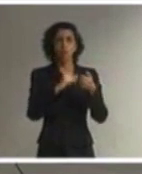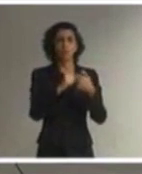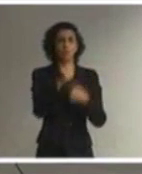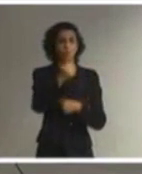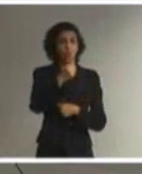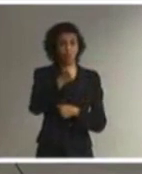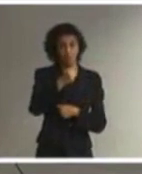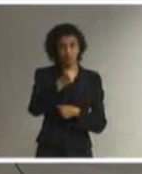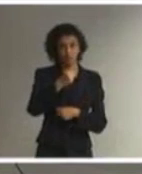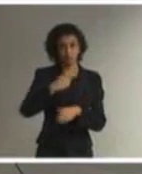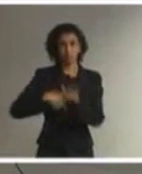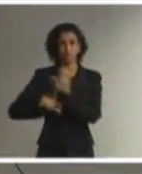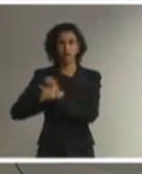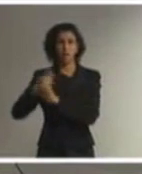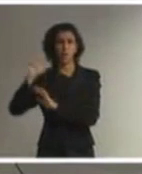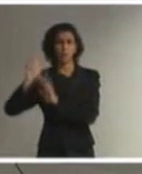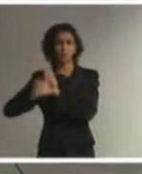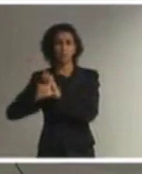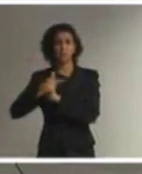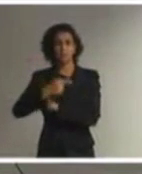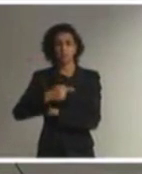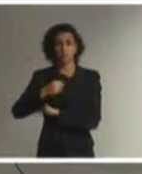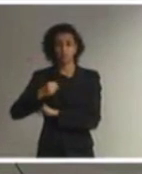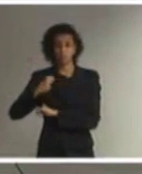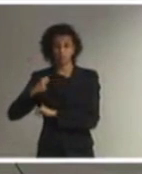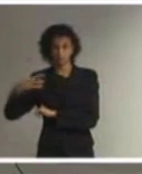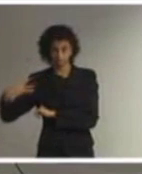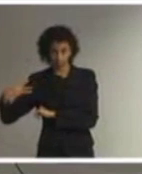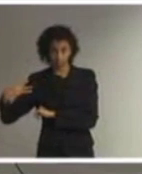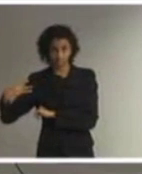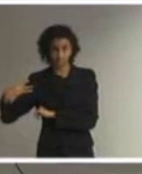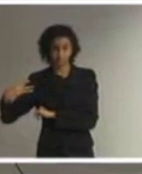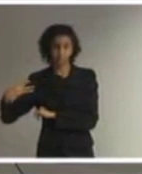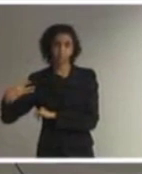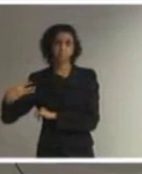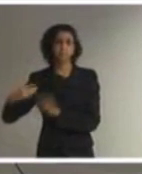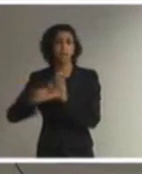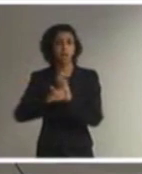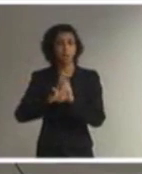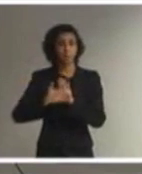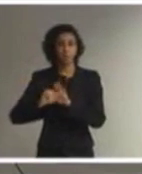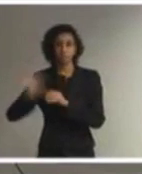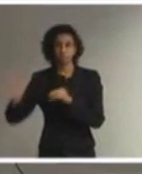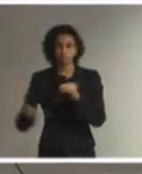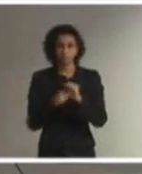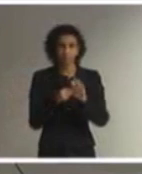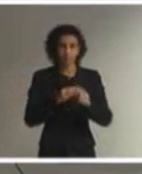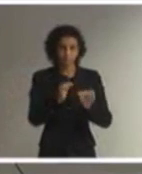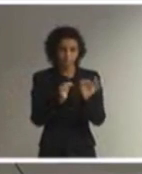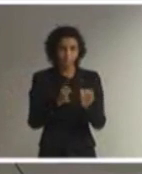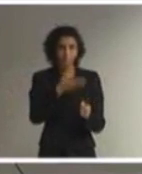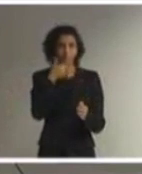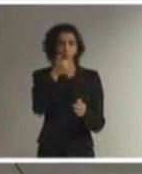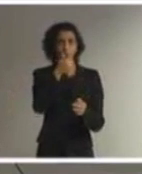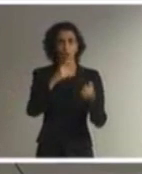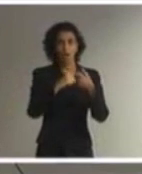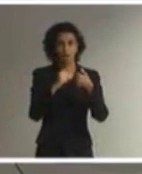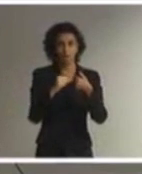oitavo da lei 7.853 de 1989 no sentido de